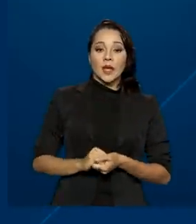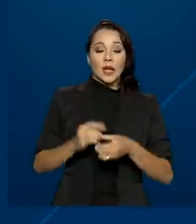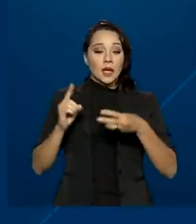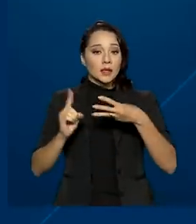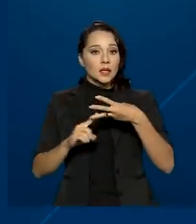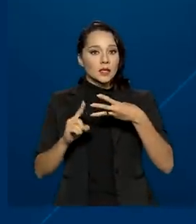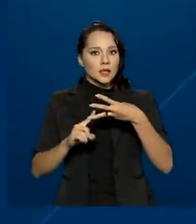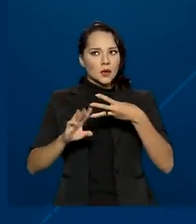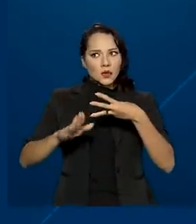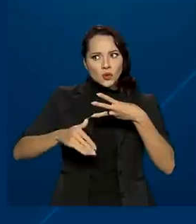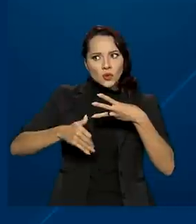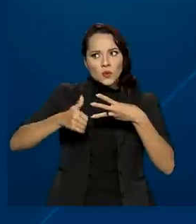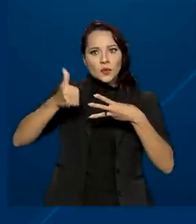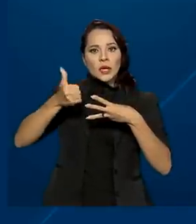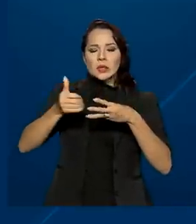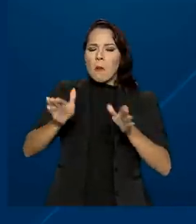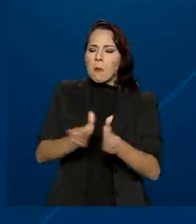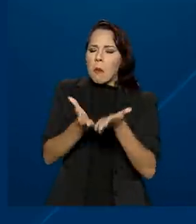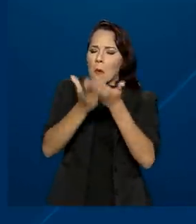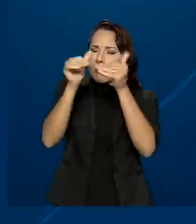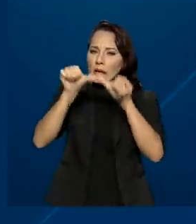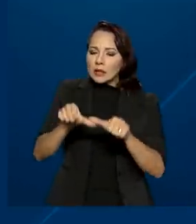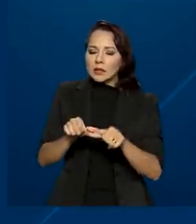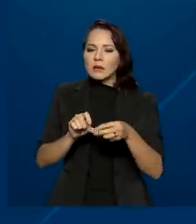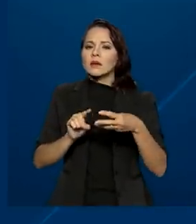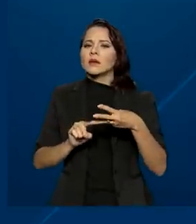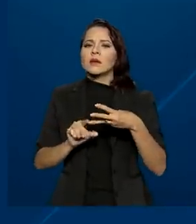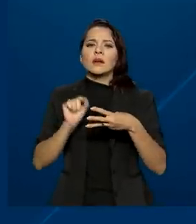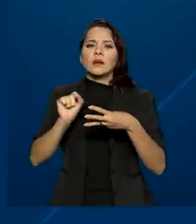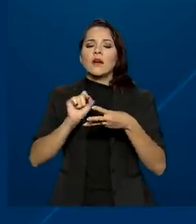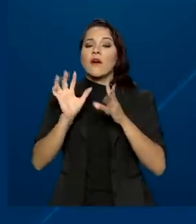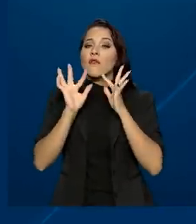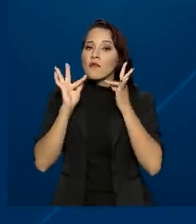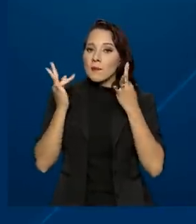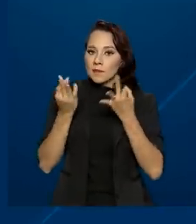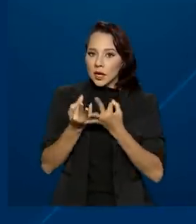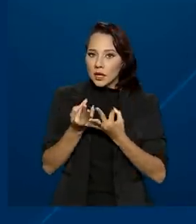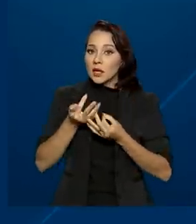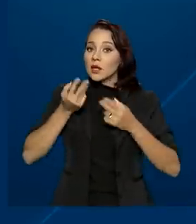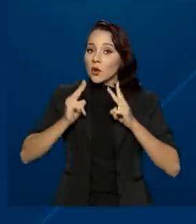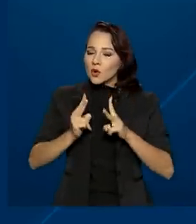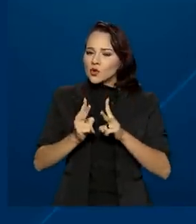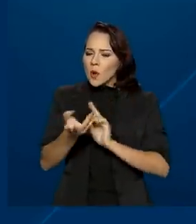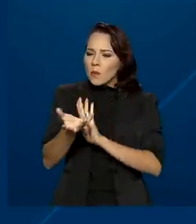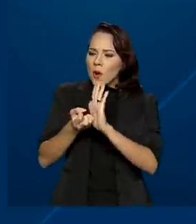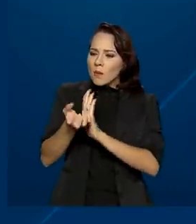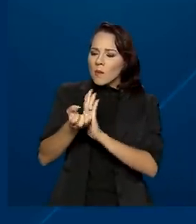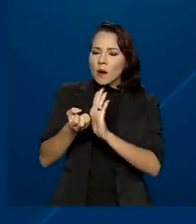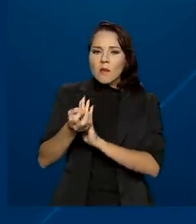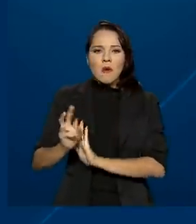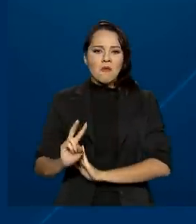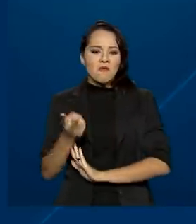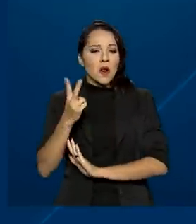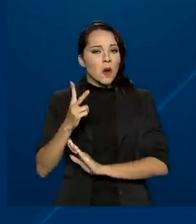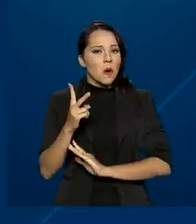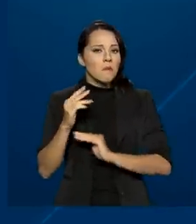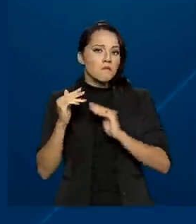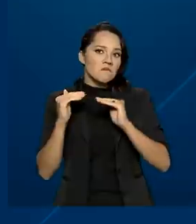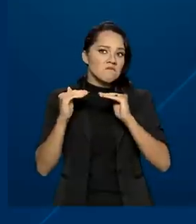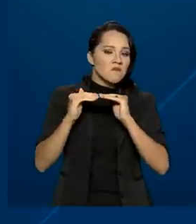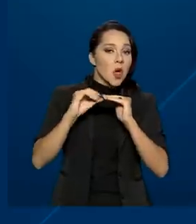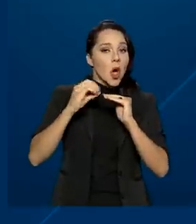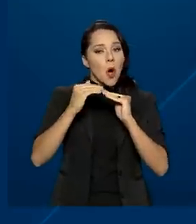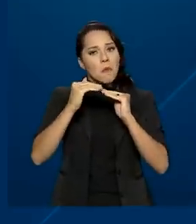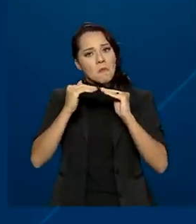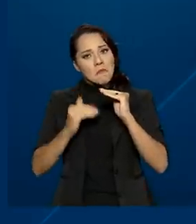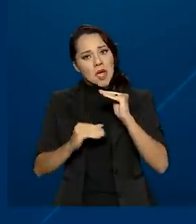de superação da extrema pobreza, para aquelas famílias que continuam recebendo um valor igual ou